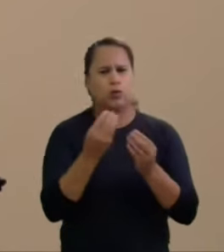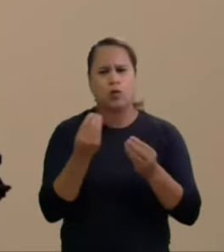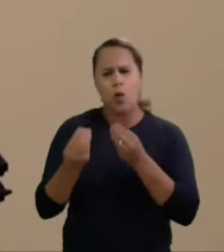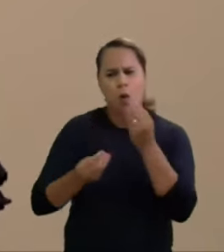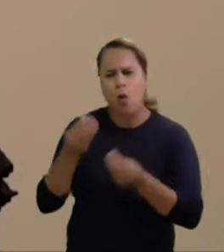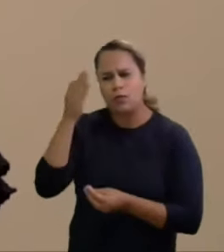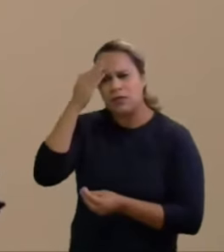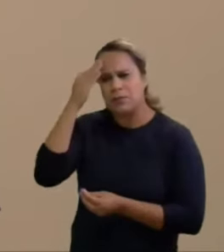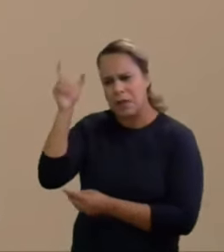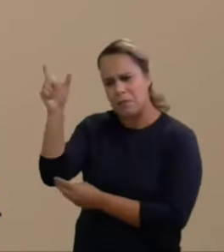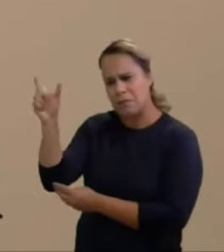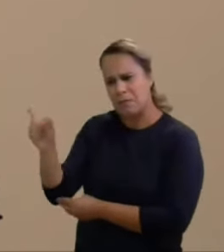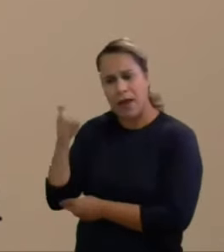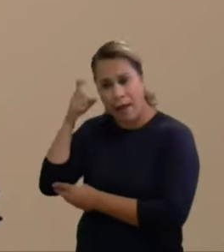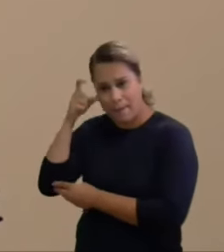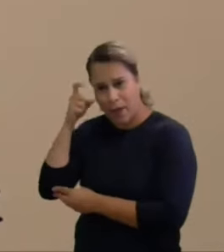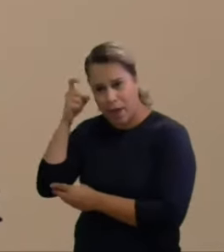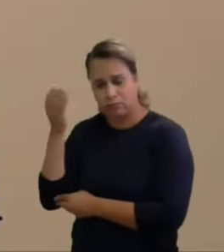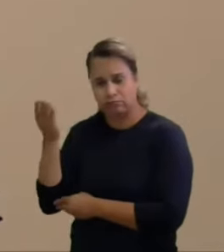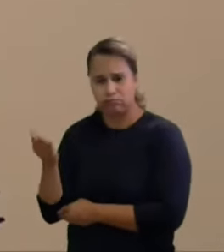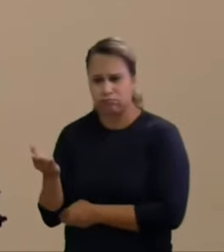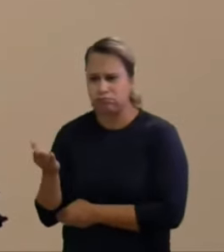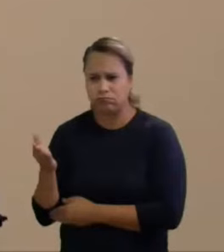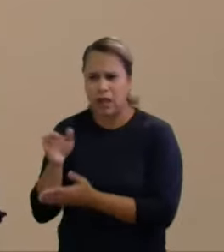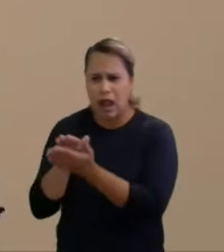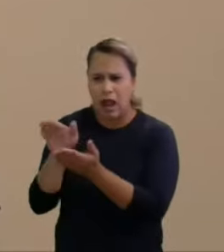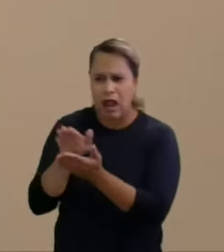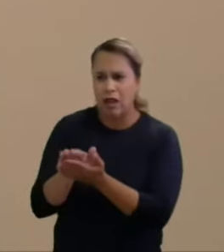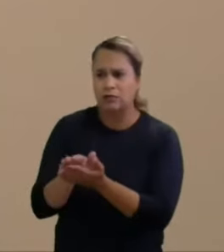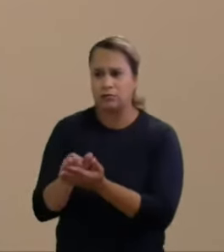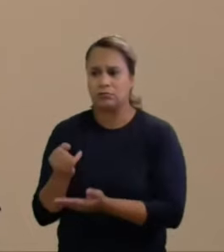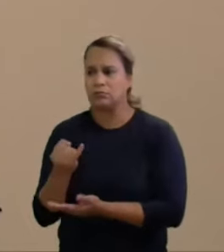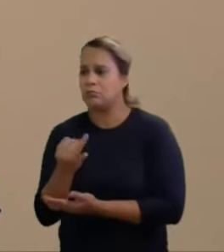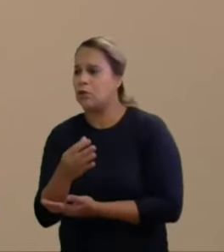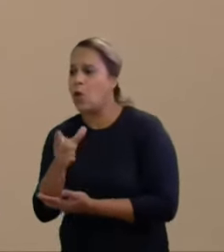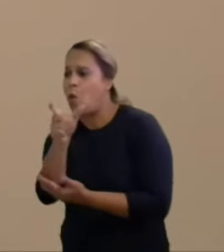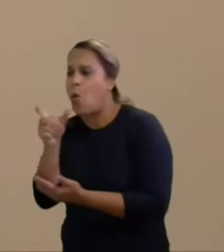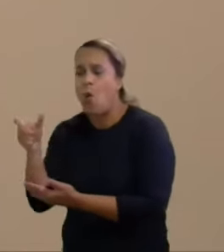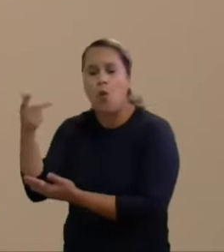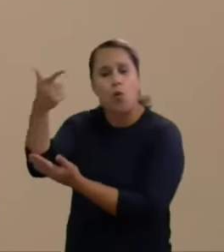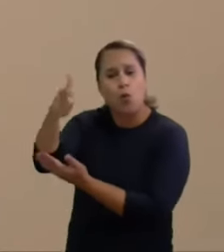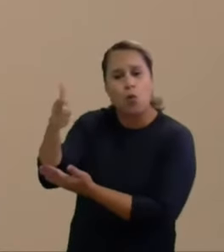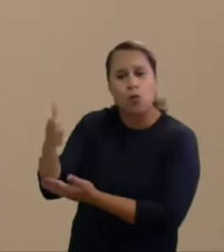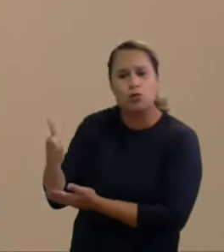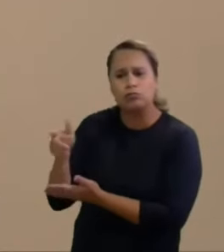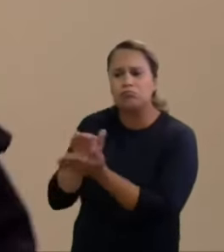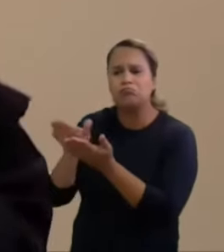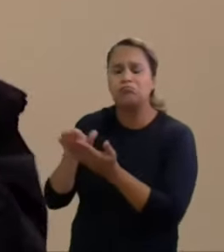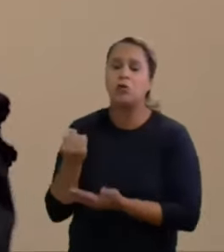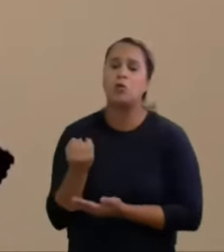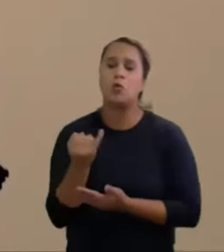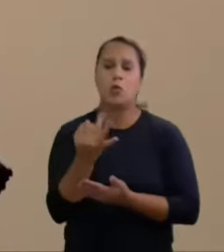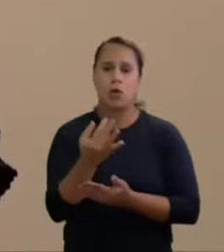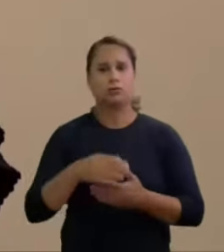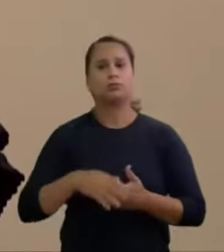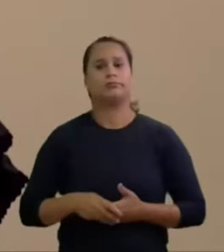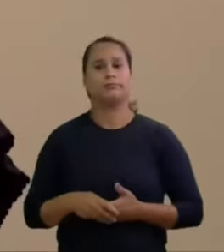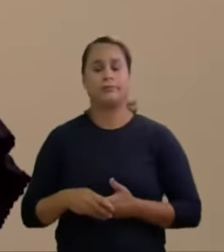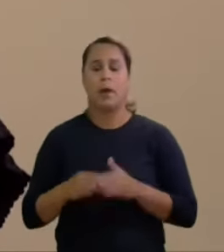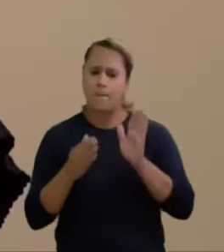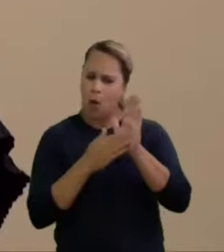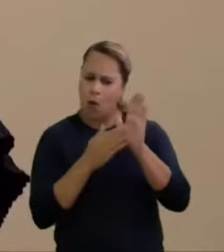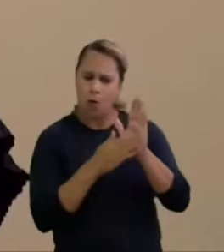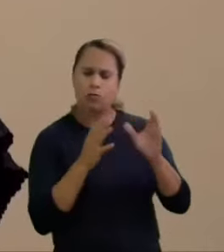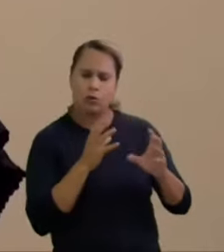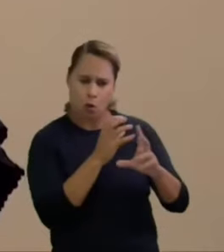mais do que o candidato médio se não sabemos quanto gastaram os demais? Os candidatos prestam contas de seus gastos de campanha quando está no período de